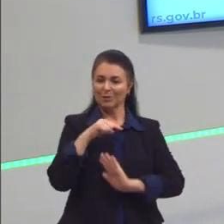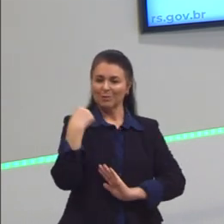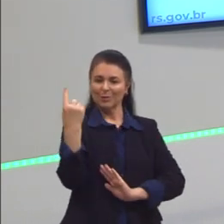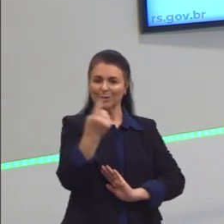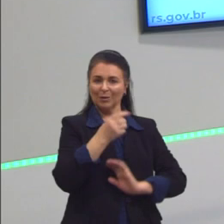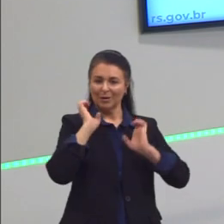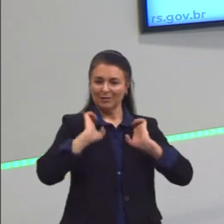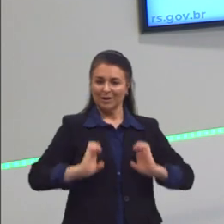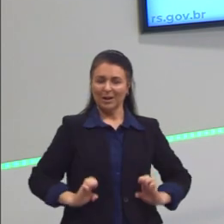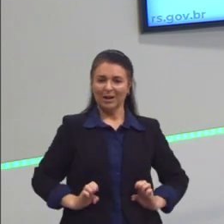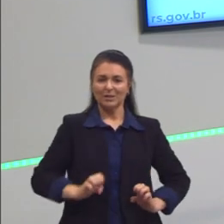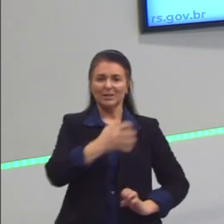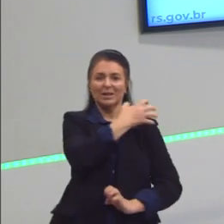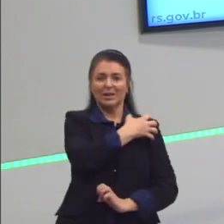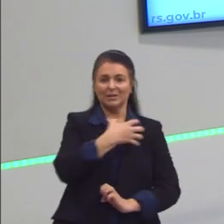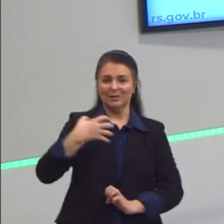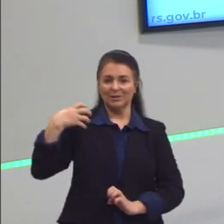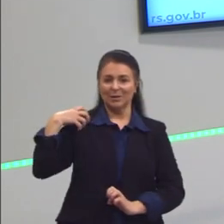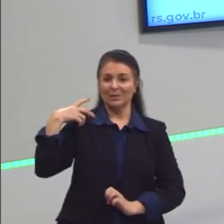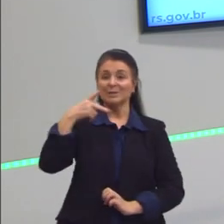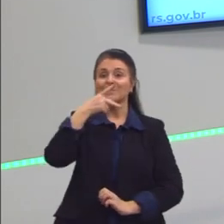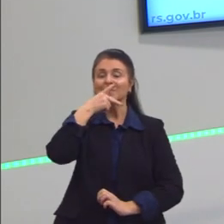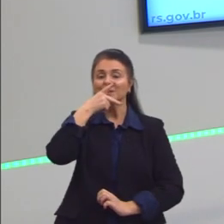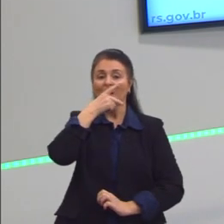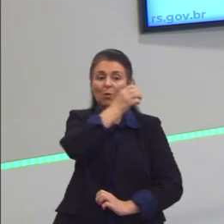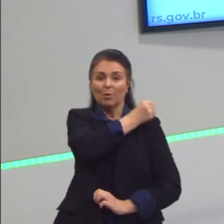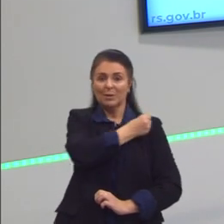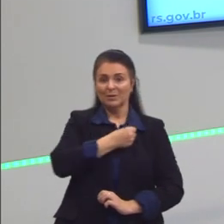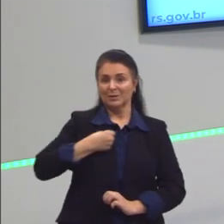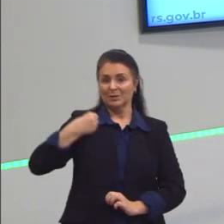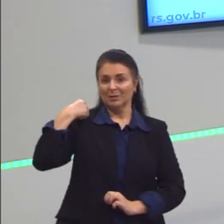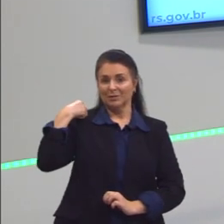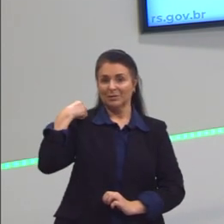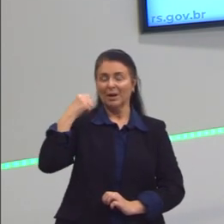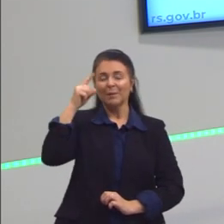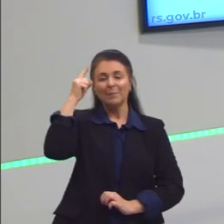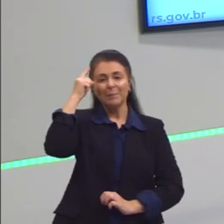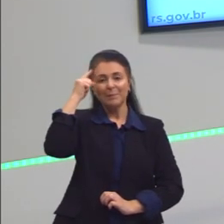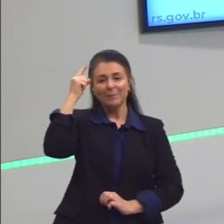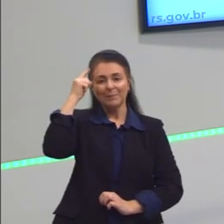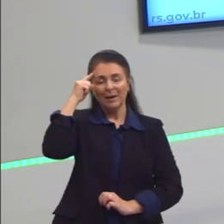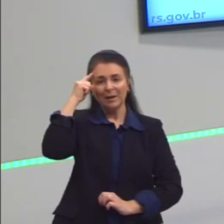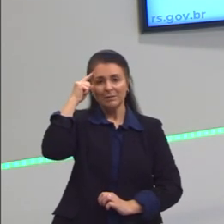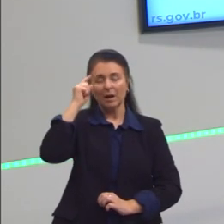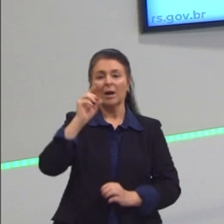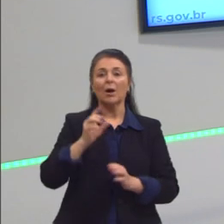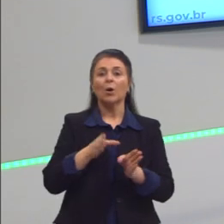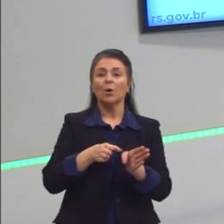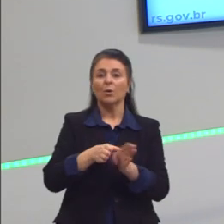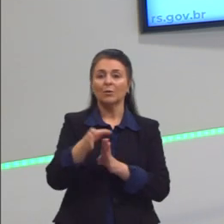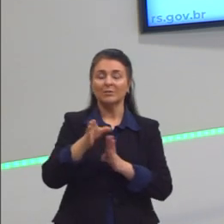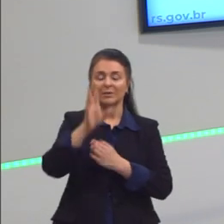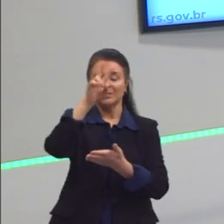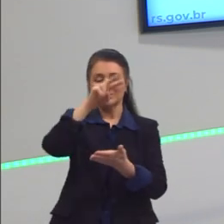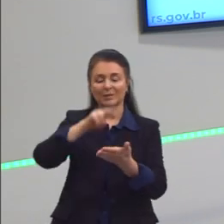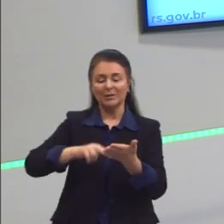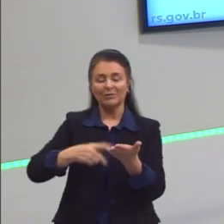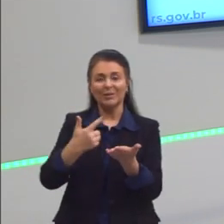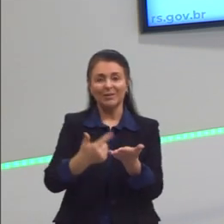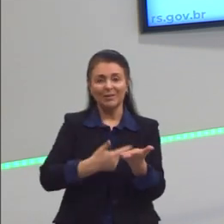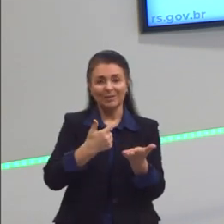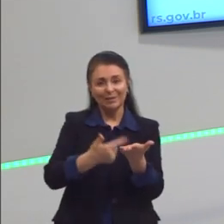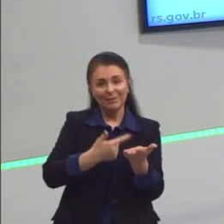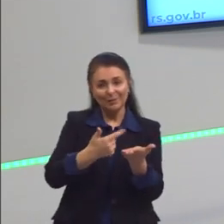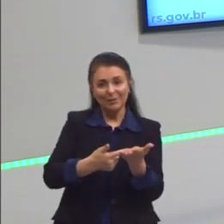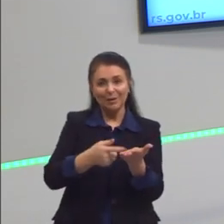Aristóteles, Platão, Sócrates, reflita sobre isso e também deixo para você aqui uma recomendação de leitura. Esse livro é bem bacana de ler,